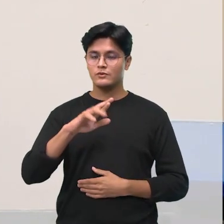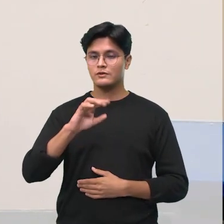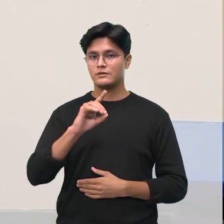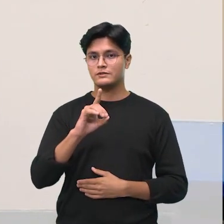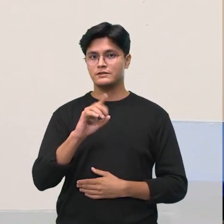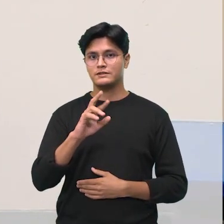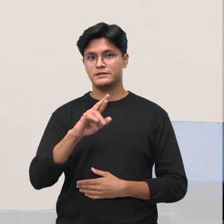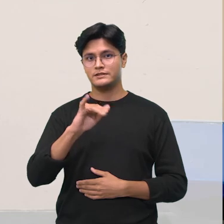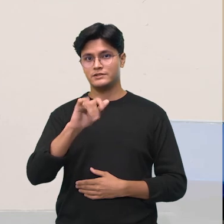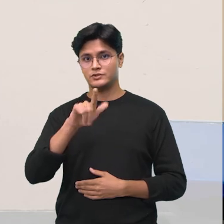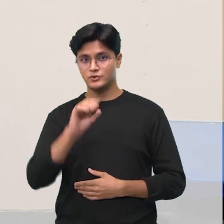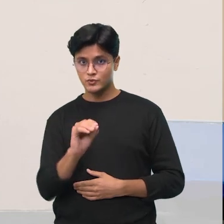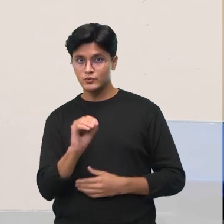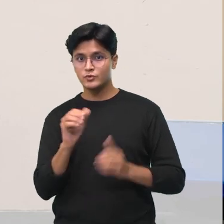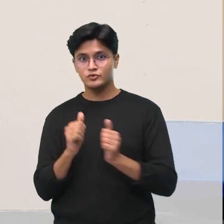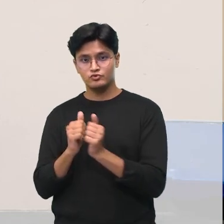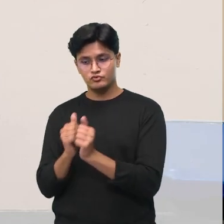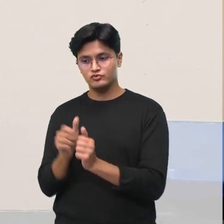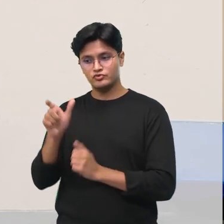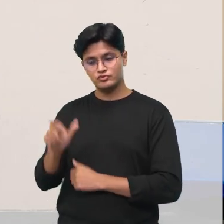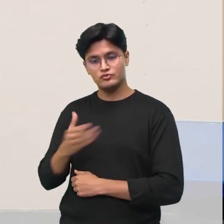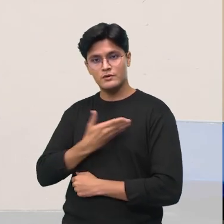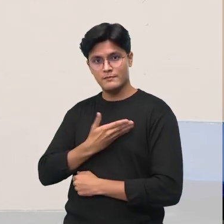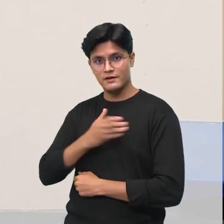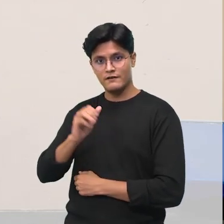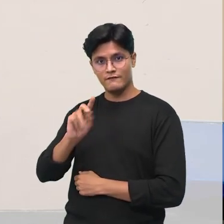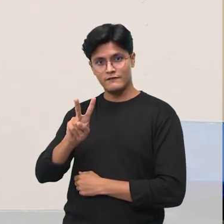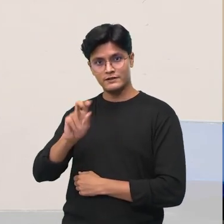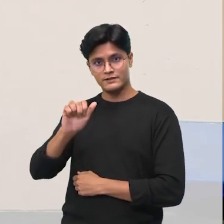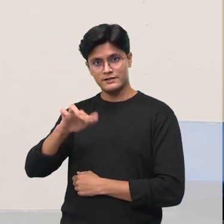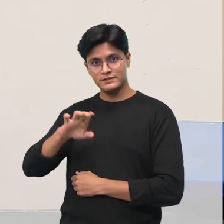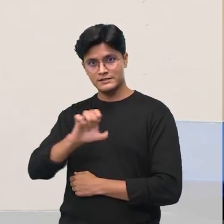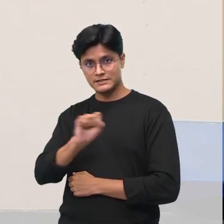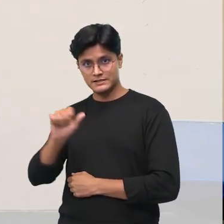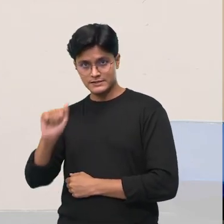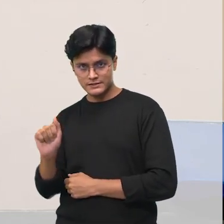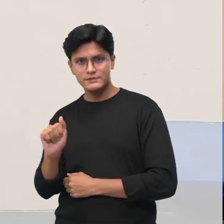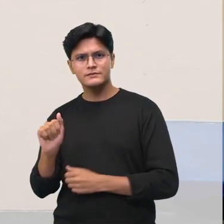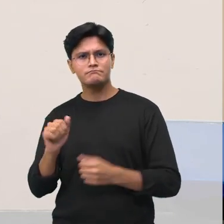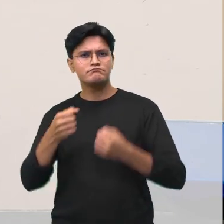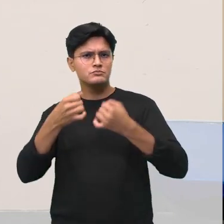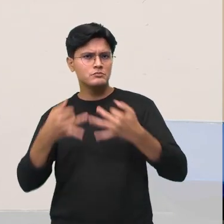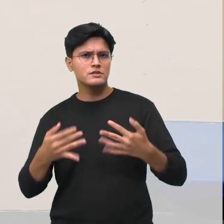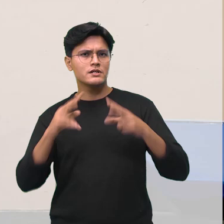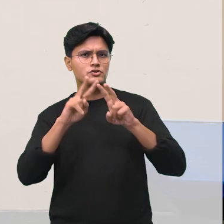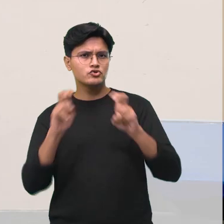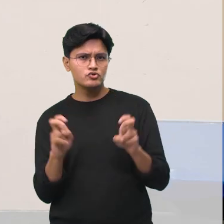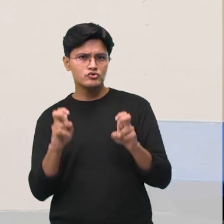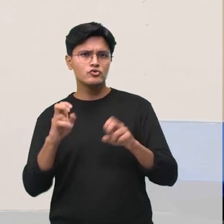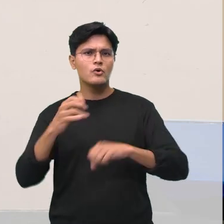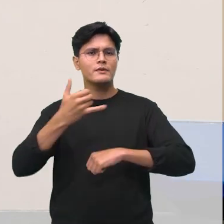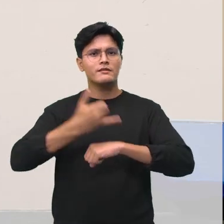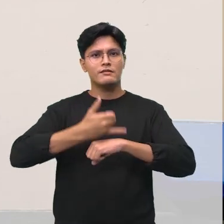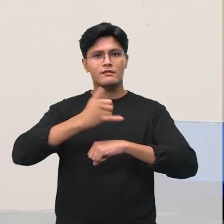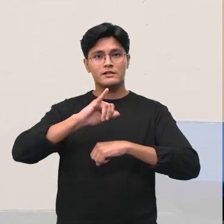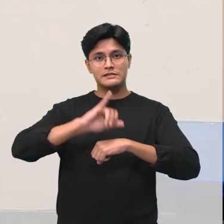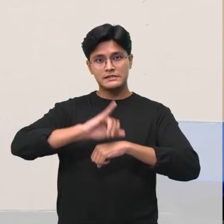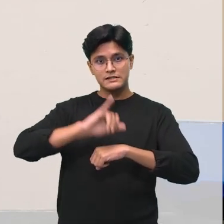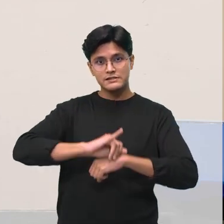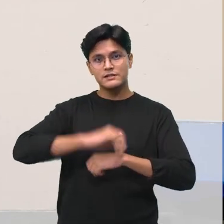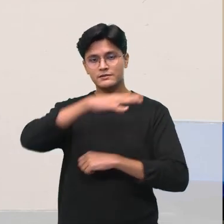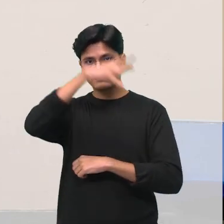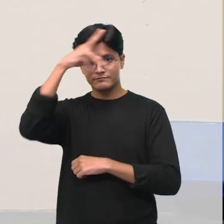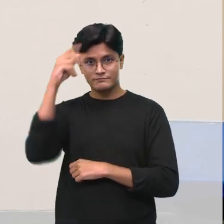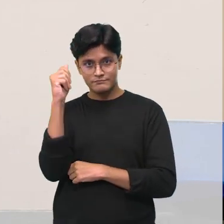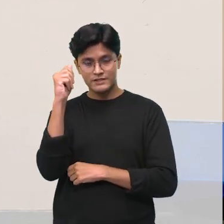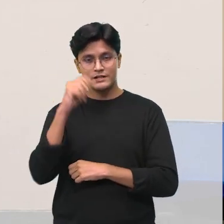junto com a minha amiga Vanessa, nós vamos falar um pouco sobre a cidade de Manaus, capital do nosso estado, Amazônia.